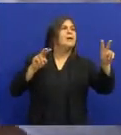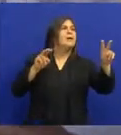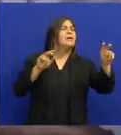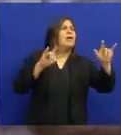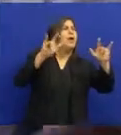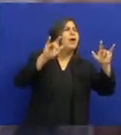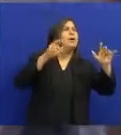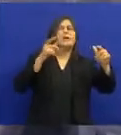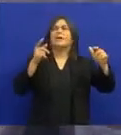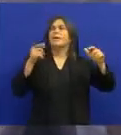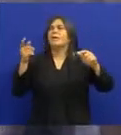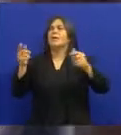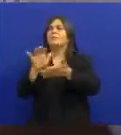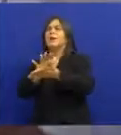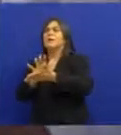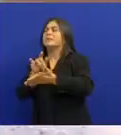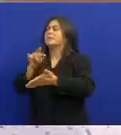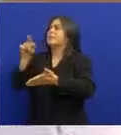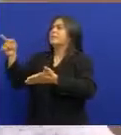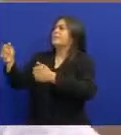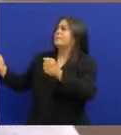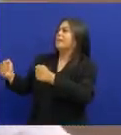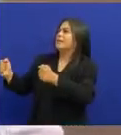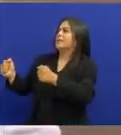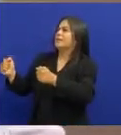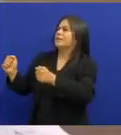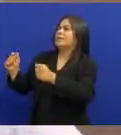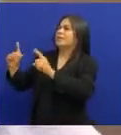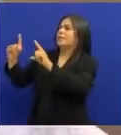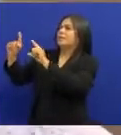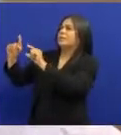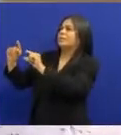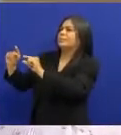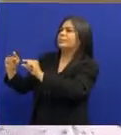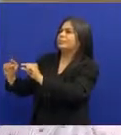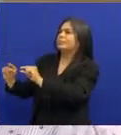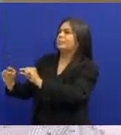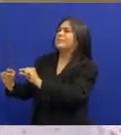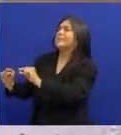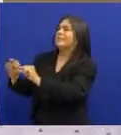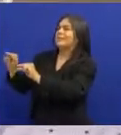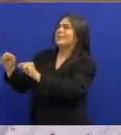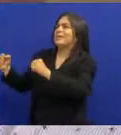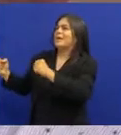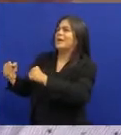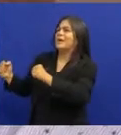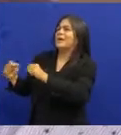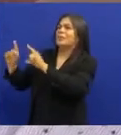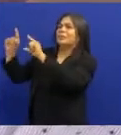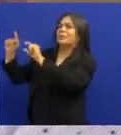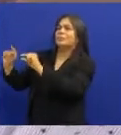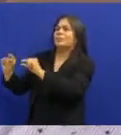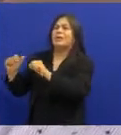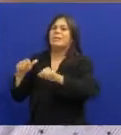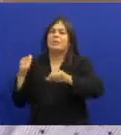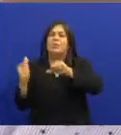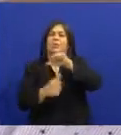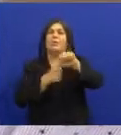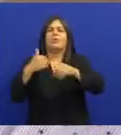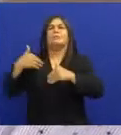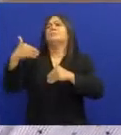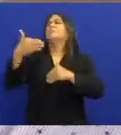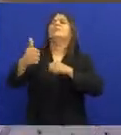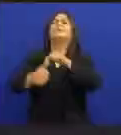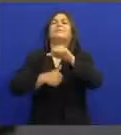pessoas A ouvirem mais Aquele tipo de música E deixarem de lado A música Que vinha prevalecendo Há 15, 20,